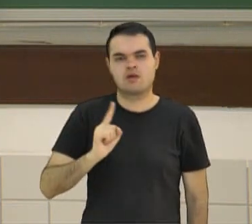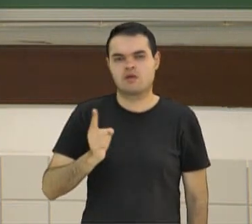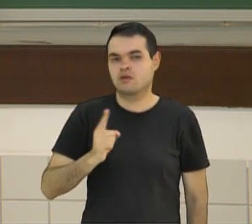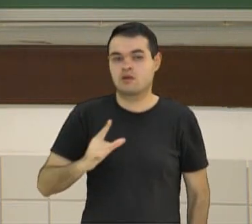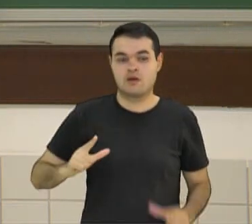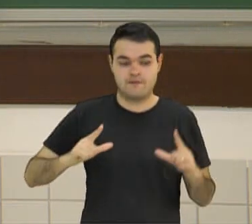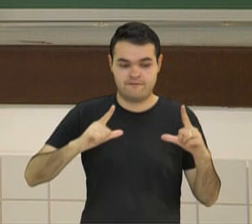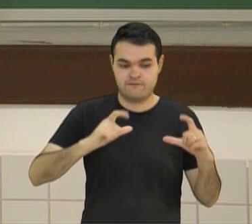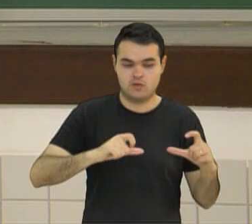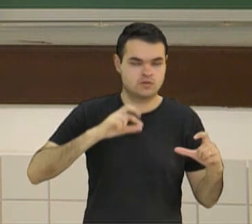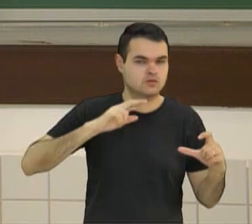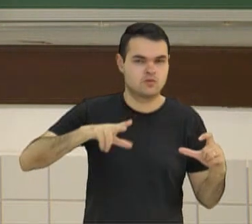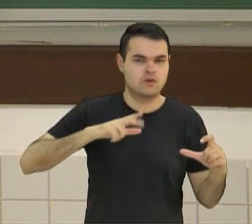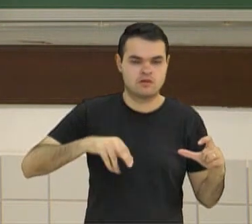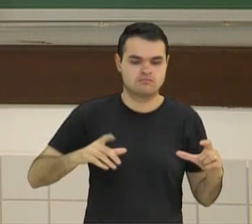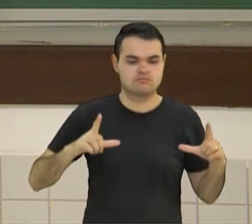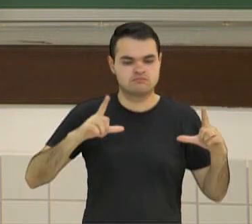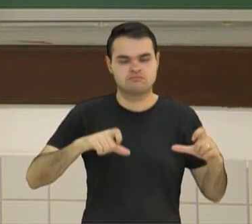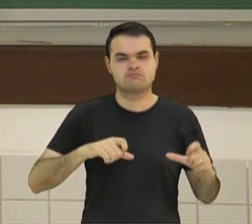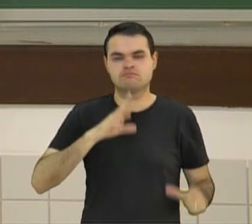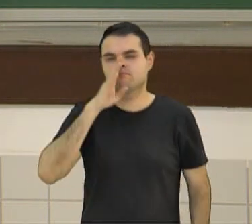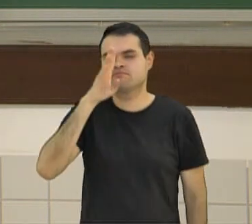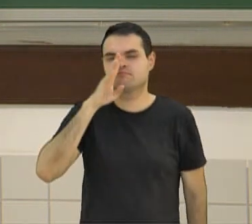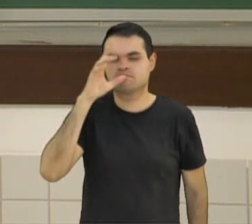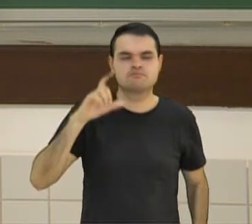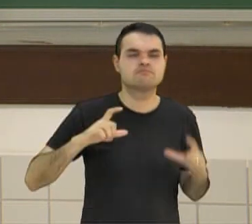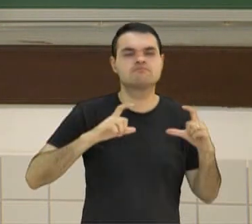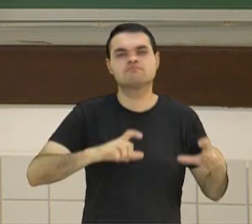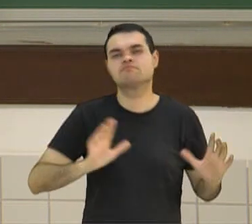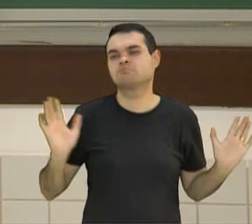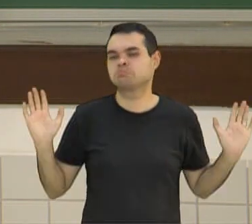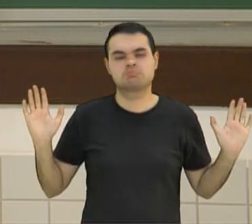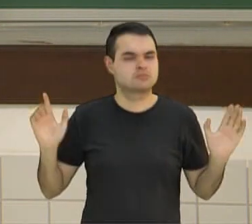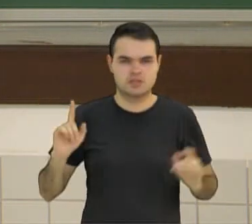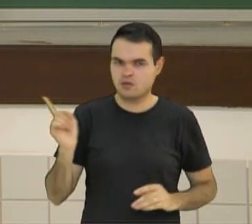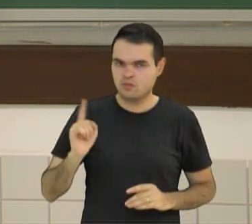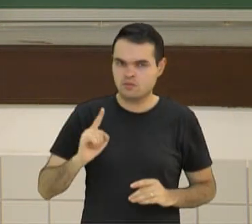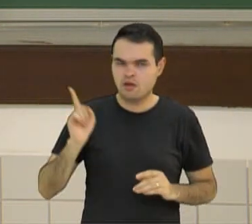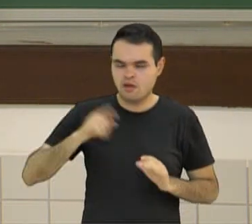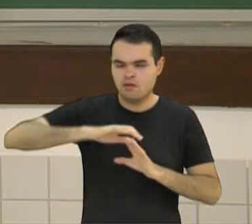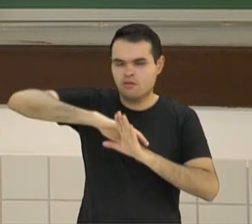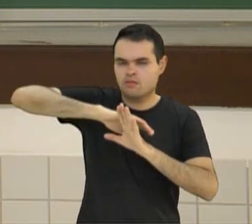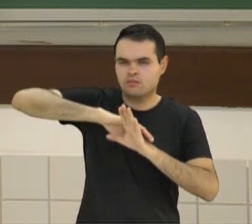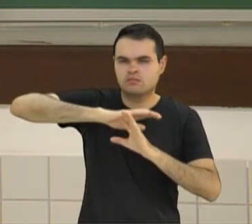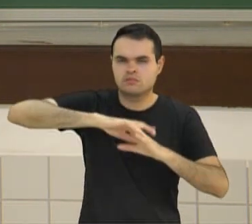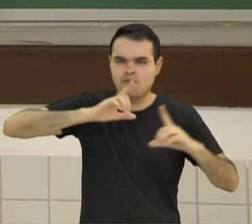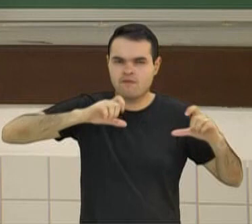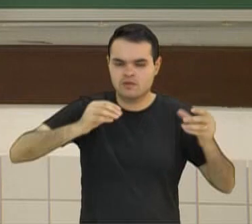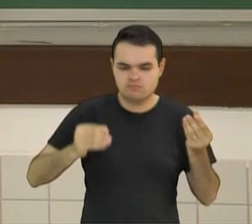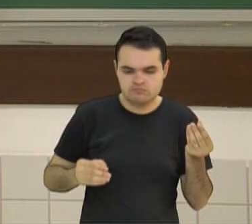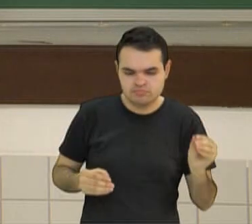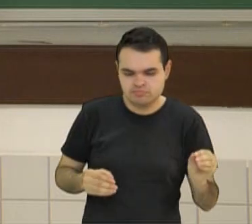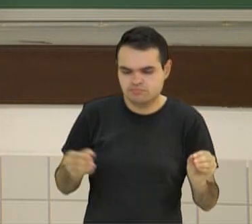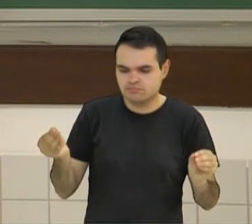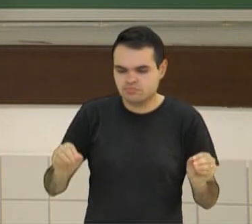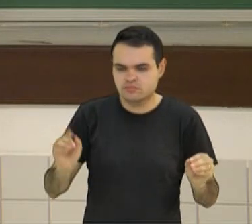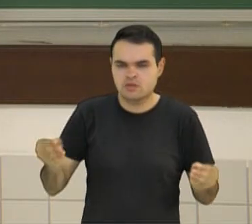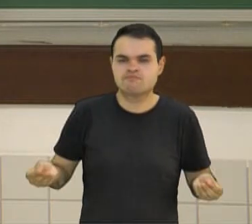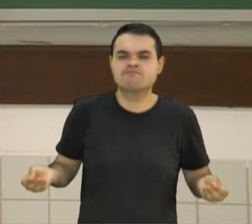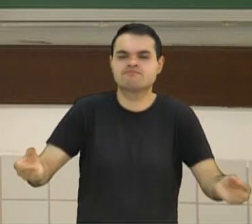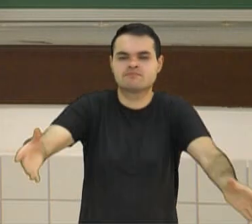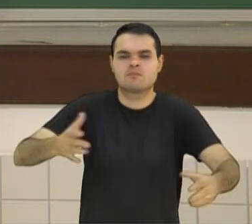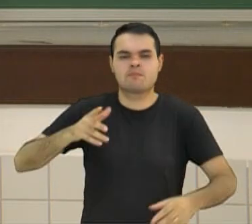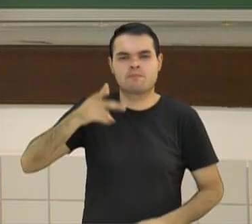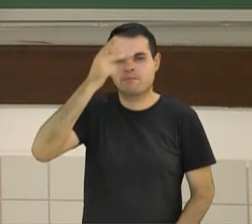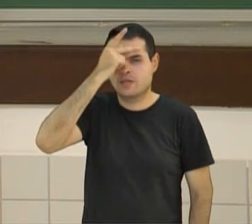aquela fotografia não foi colocada ali à toa. Ela foi colocada para chamar a atenção, foi colocada para ajudar a revoltar as pessoas.